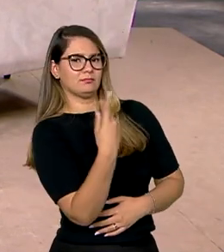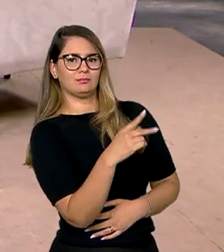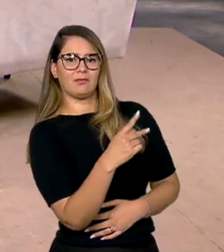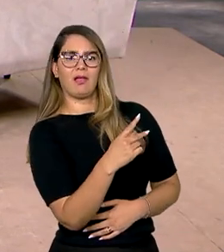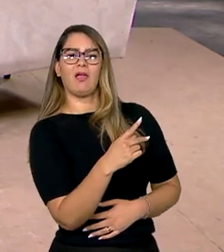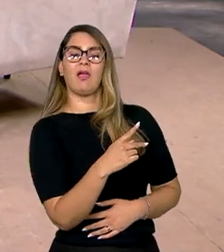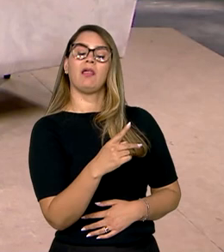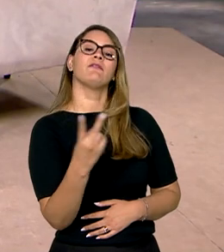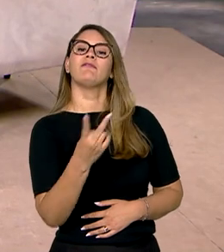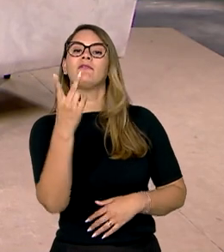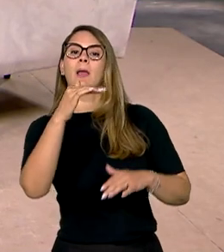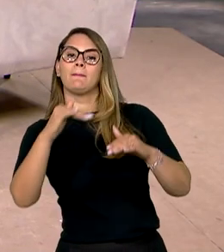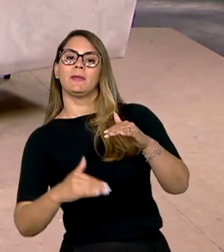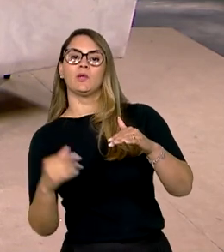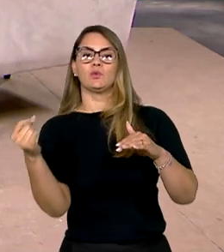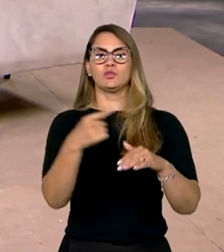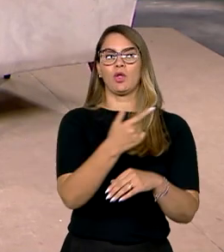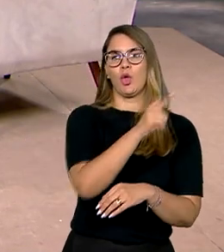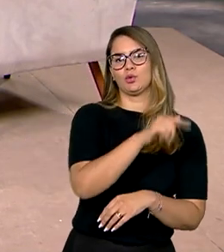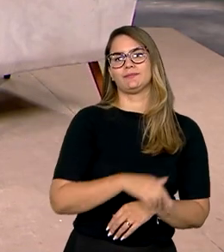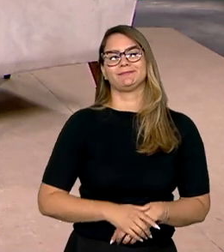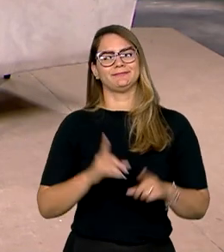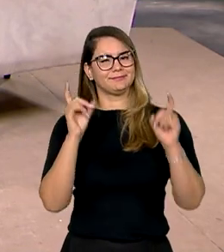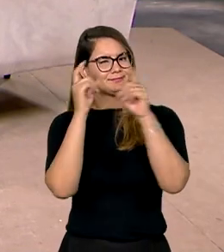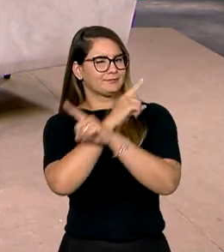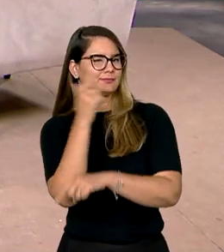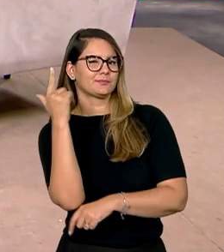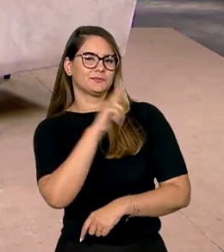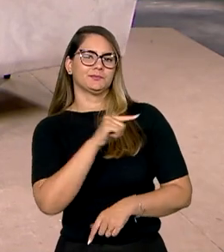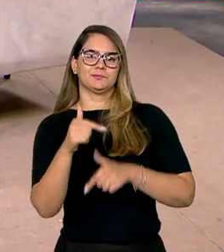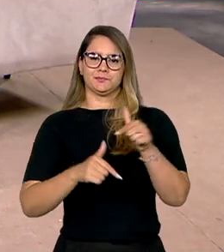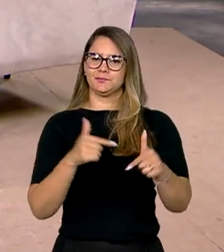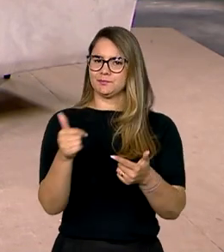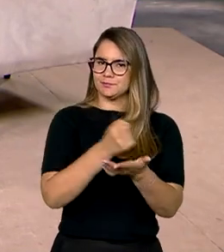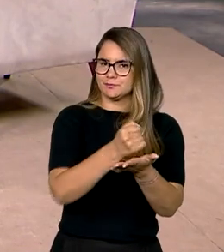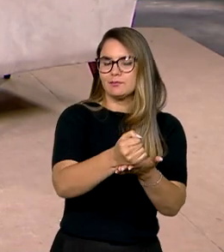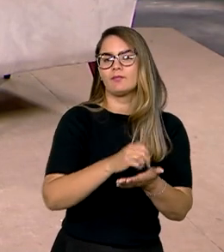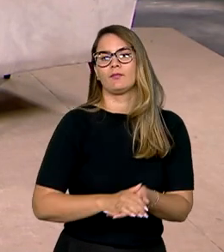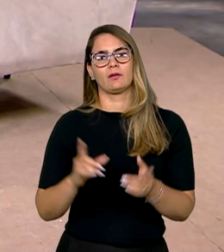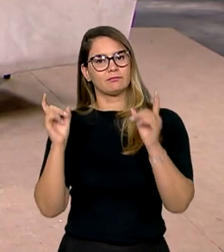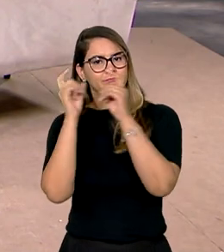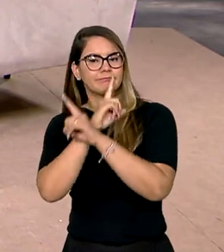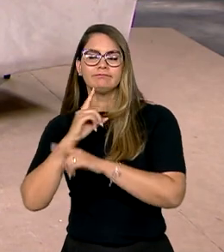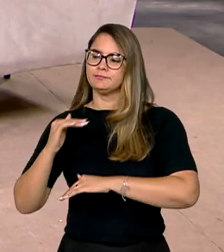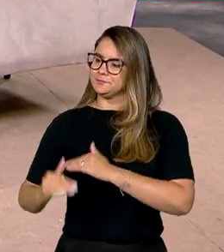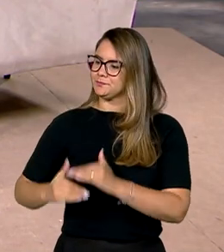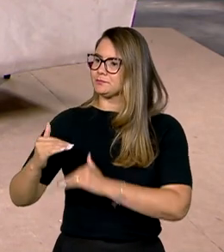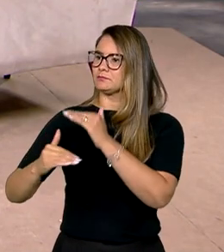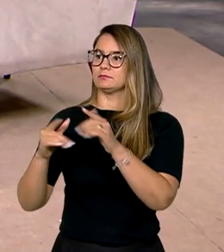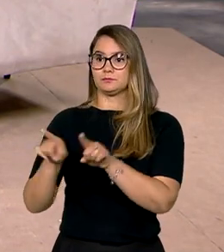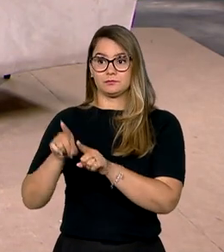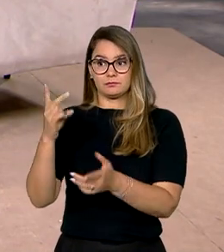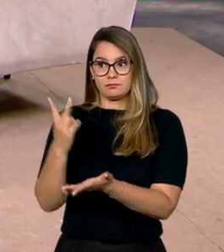valem menos do que outra pessoa. Daí, a dificuldade de conseguir empregabilidade, né? A dificuldade de se desenvolver. Até